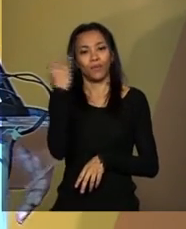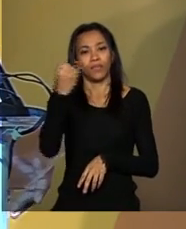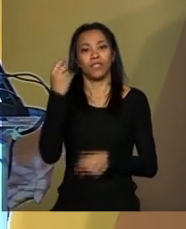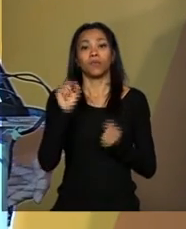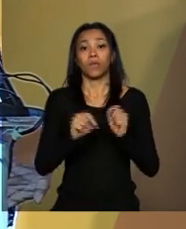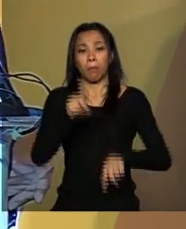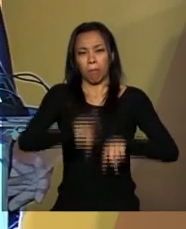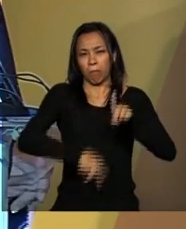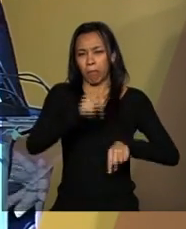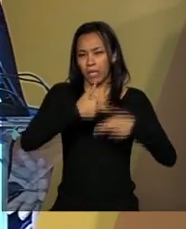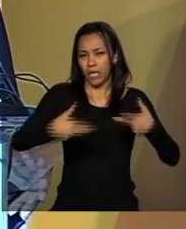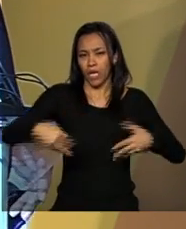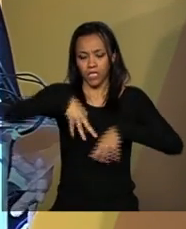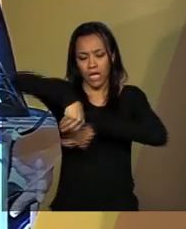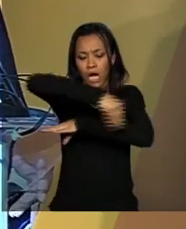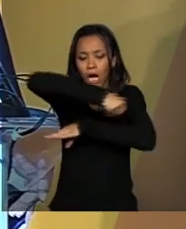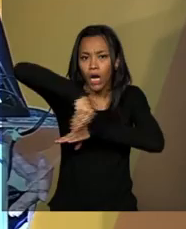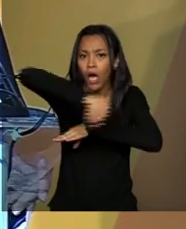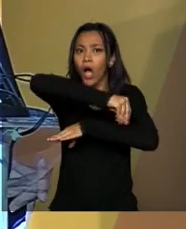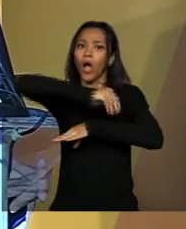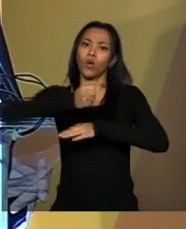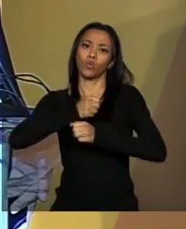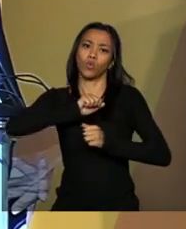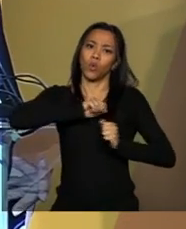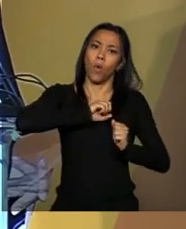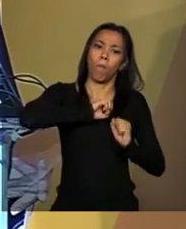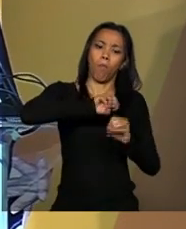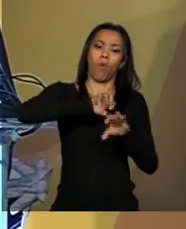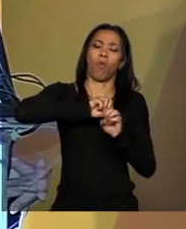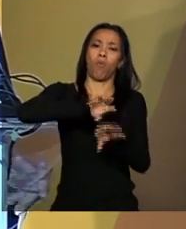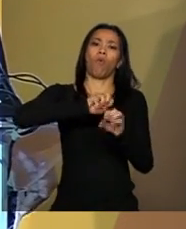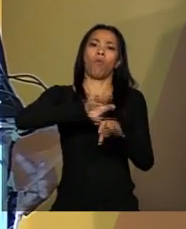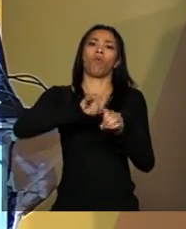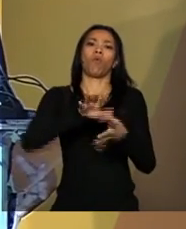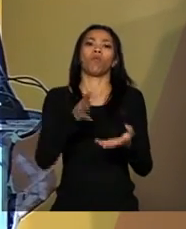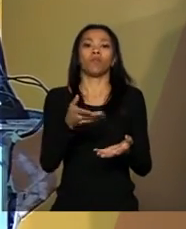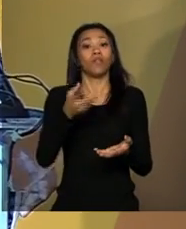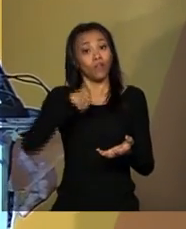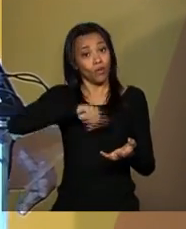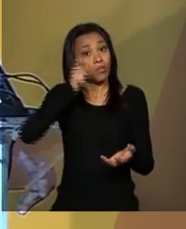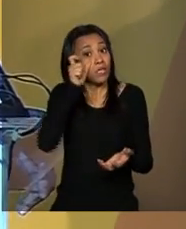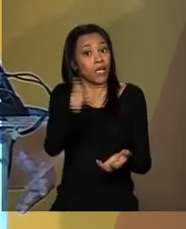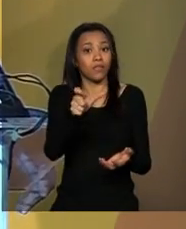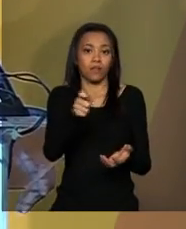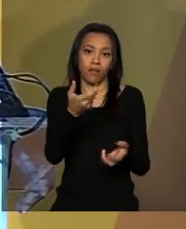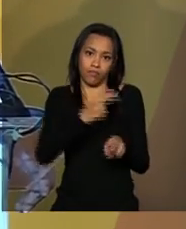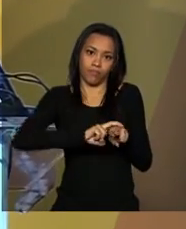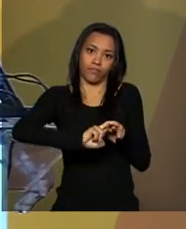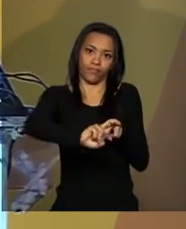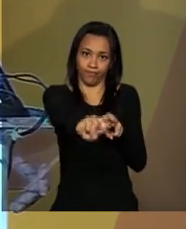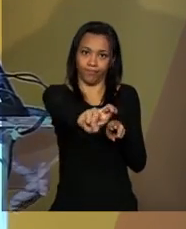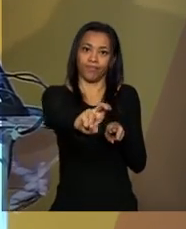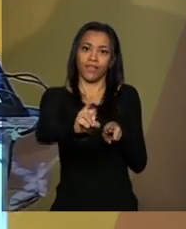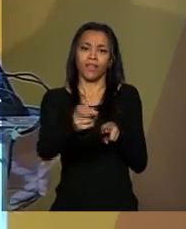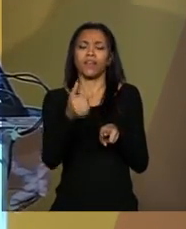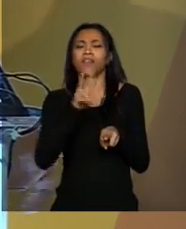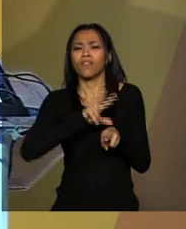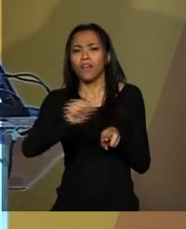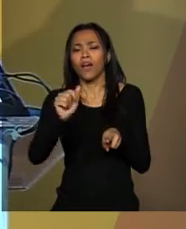cargas e grãos. Estamos interessados em ferrovias que vão ligar os